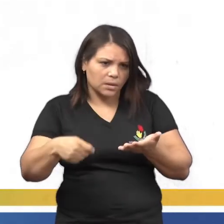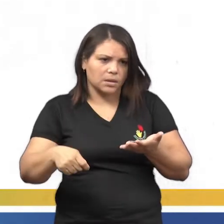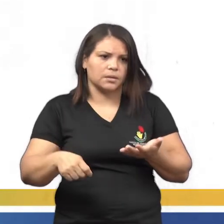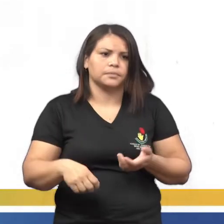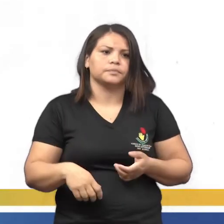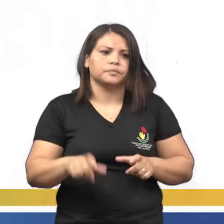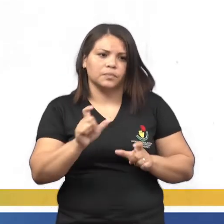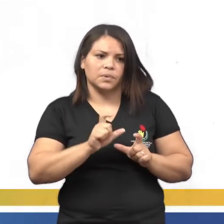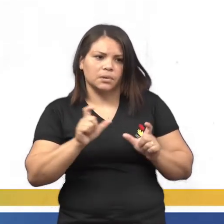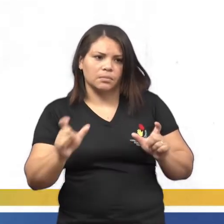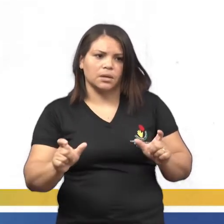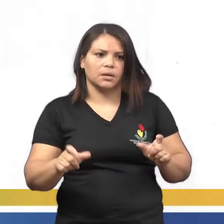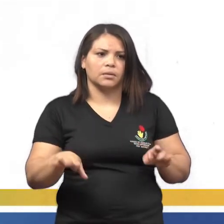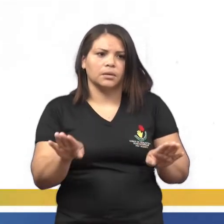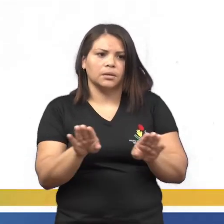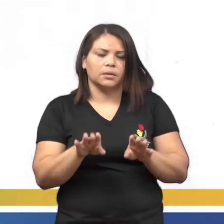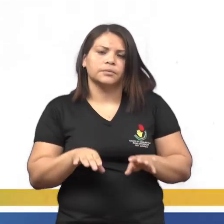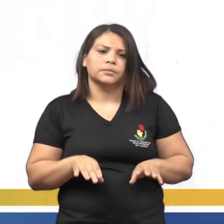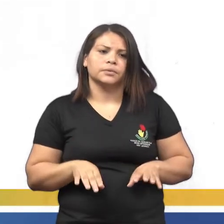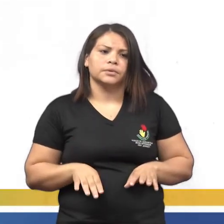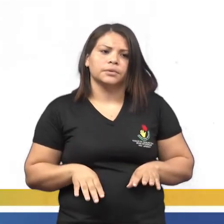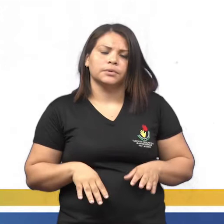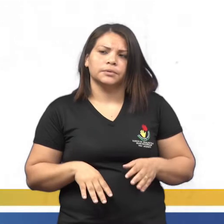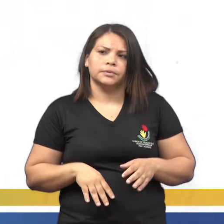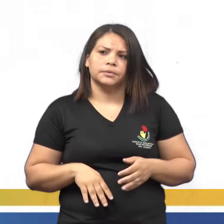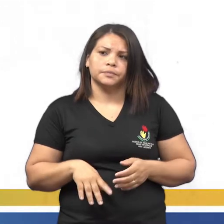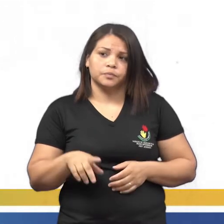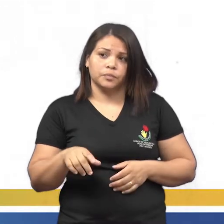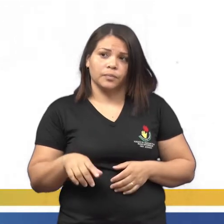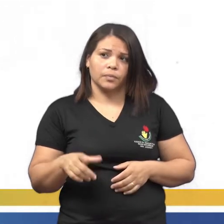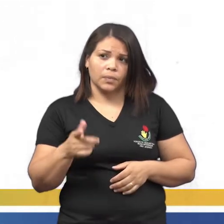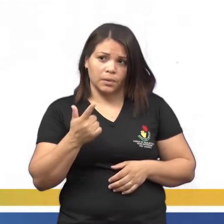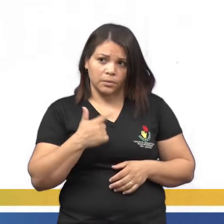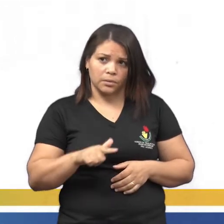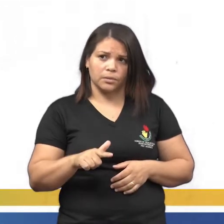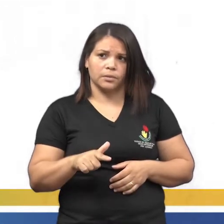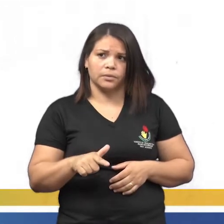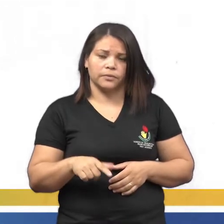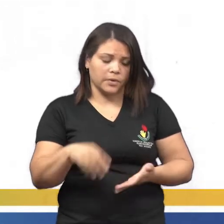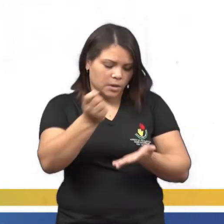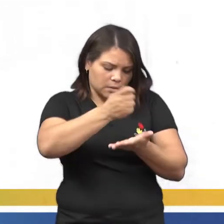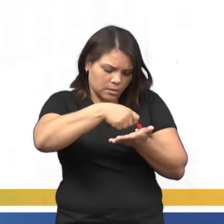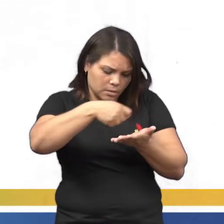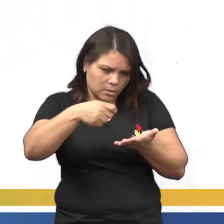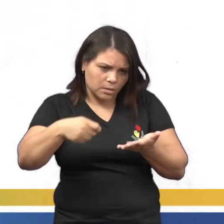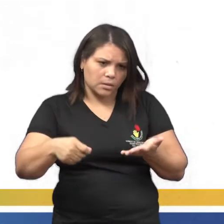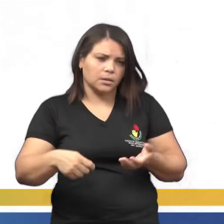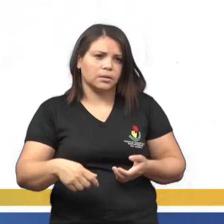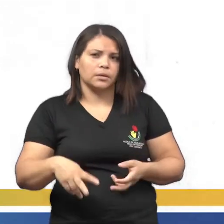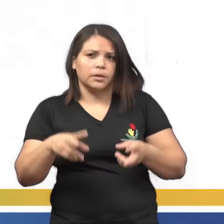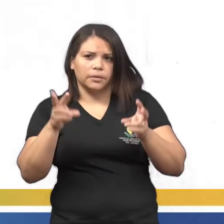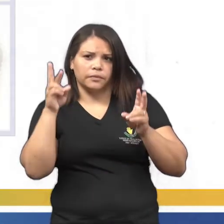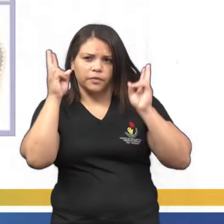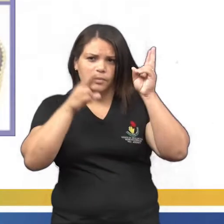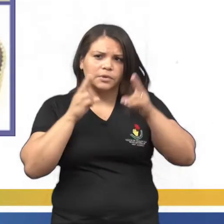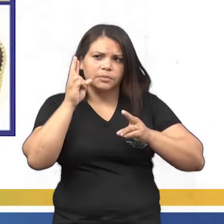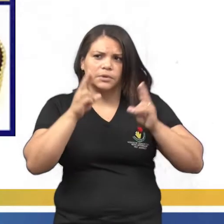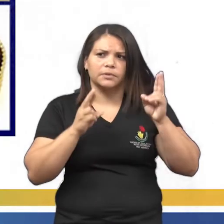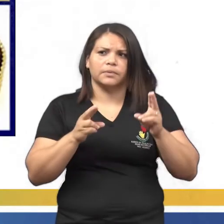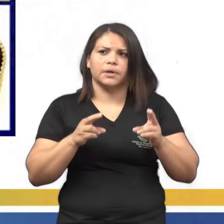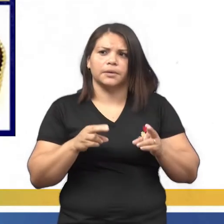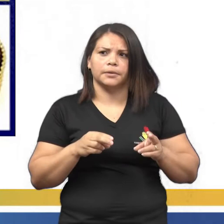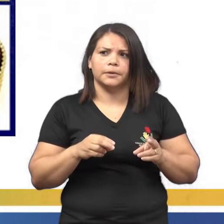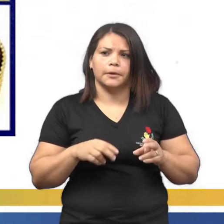palavras, né? Ela tá fazendo esse TERT aí, né? E aí, eu vou trazê-las aqui escritas pra você. Vamos observar aqui, ó.